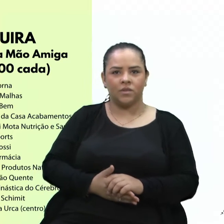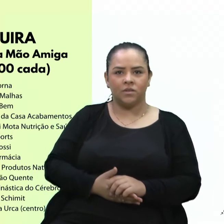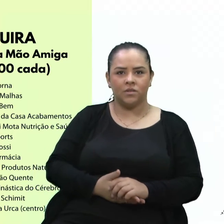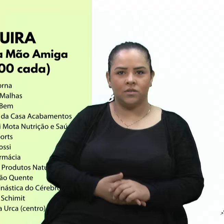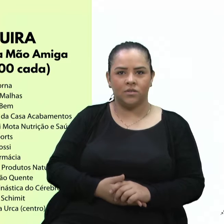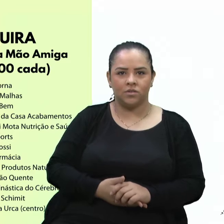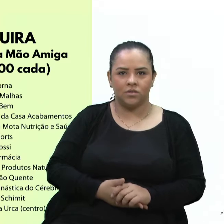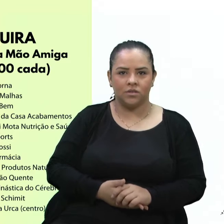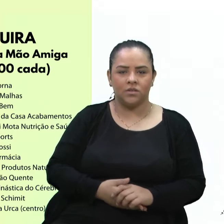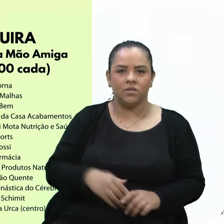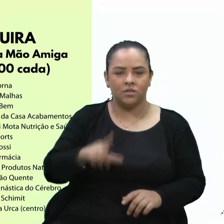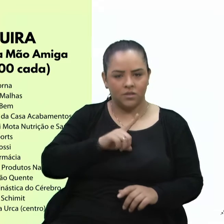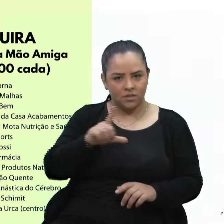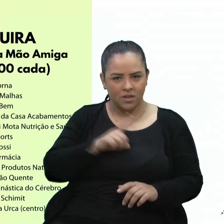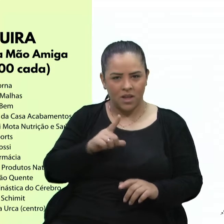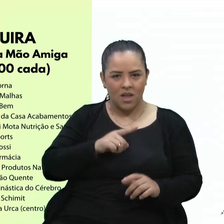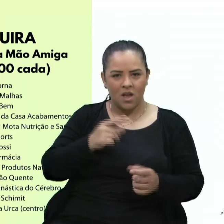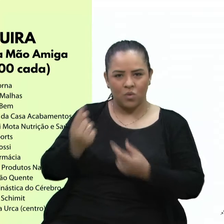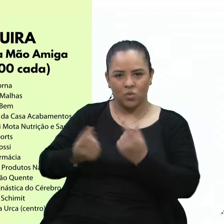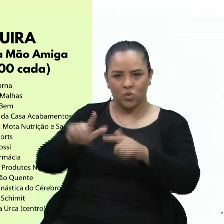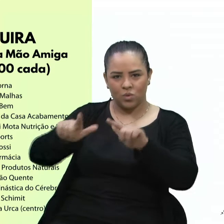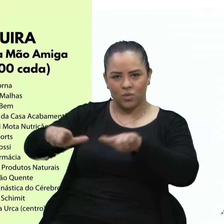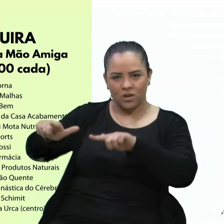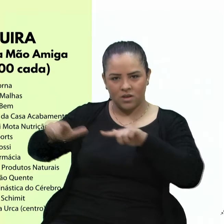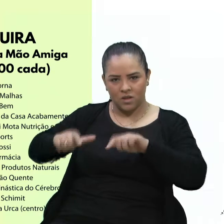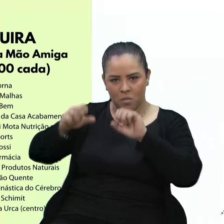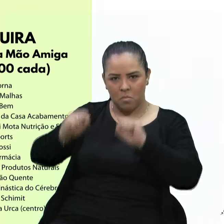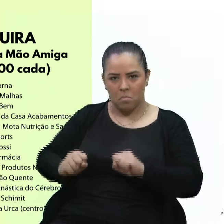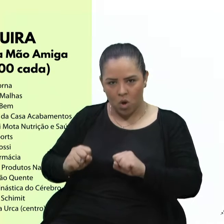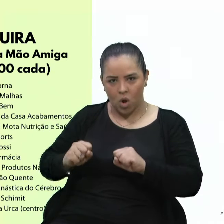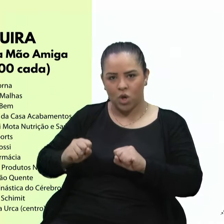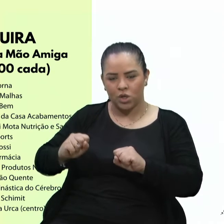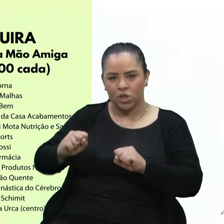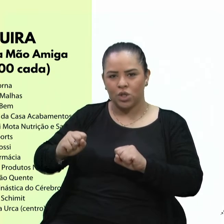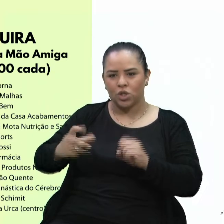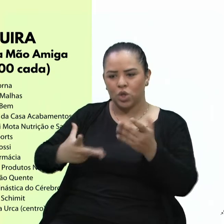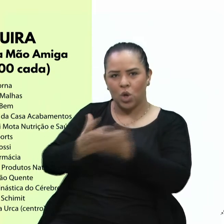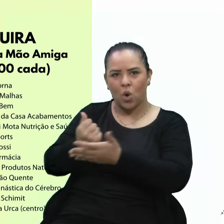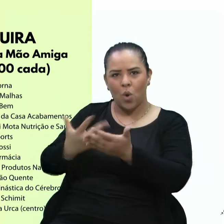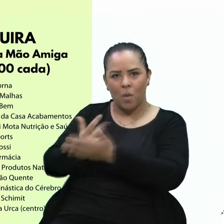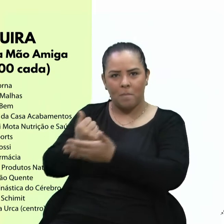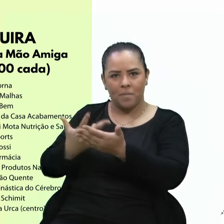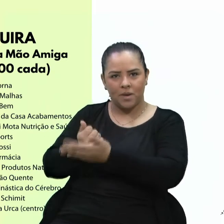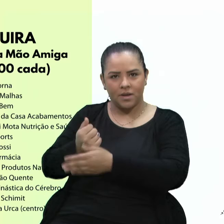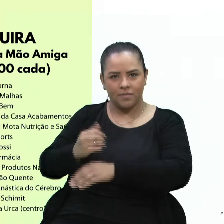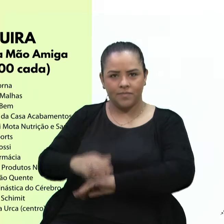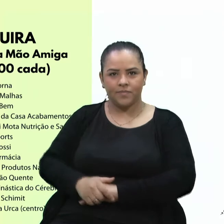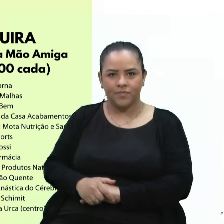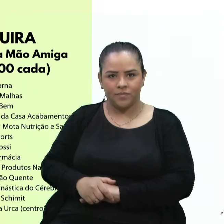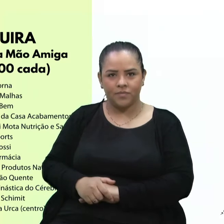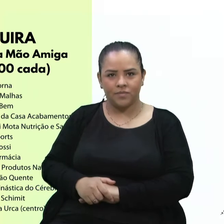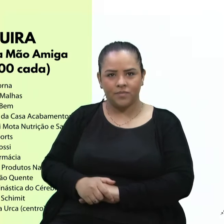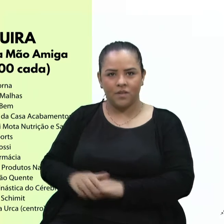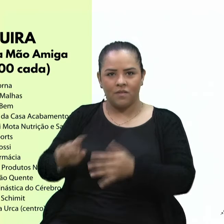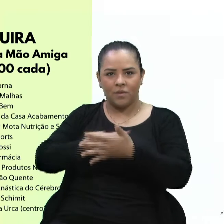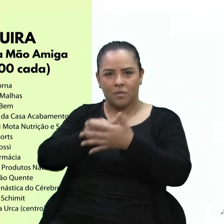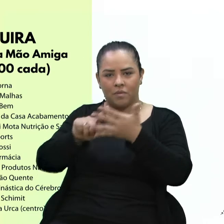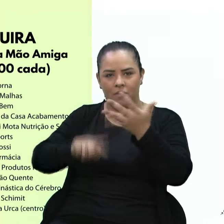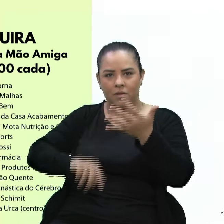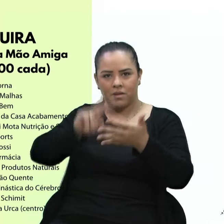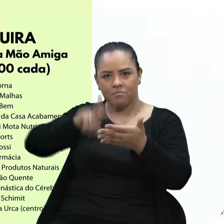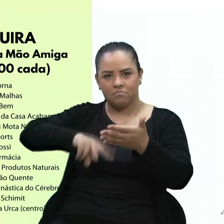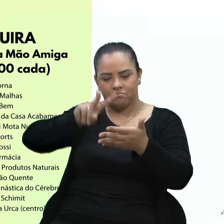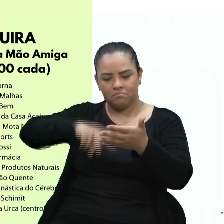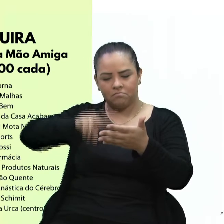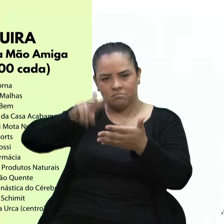Acabamentos, Espaço de Modas, Nutrição e Saúde, Camp Esportes, Livraria Rossi, Minha Farmácia, Natoflora,